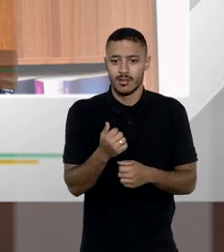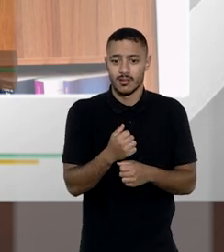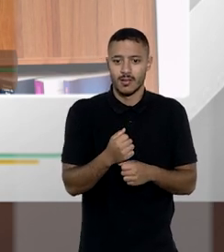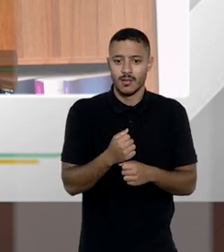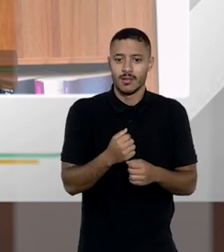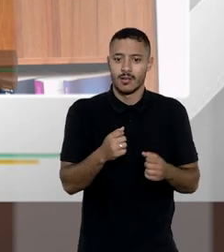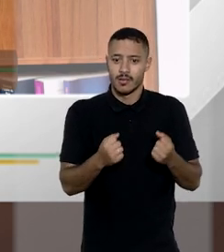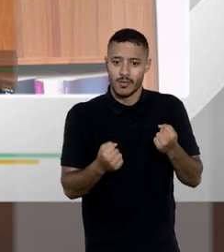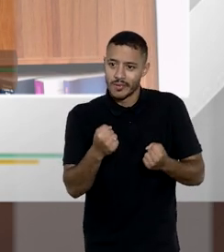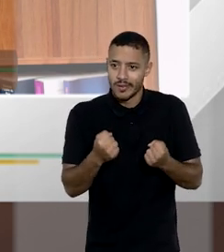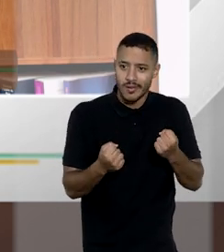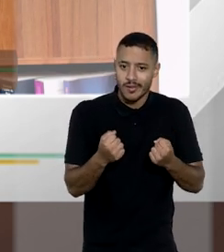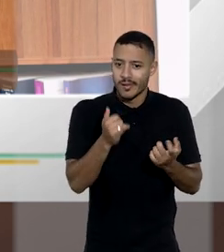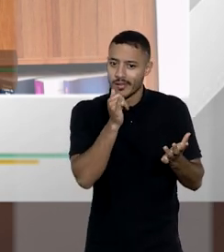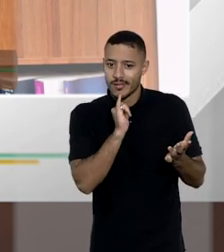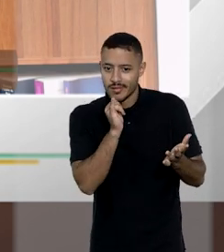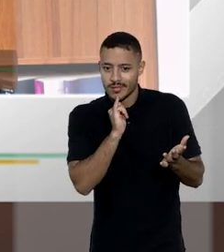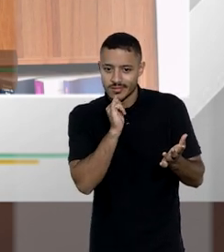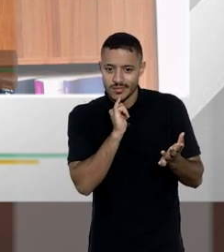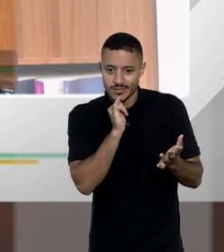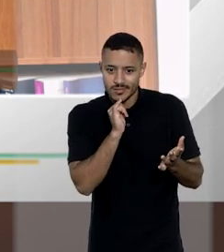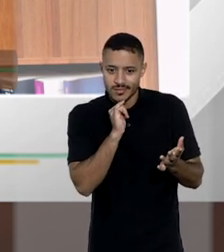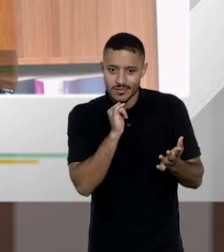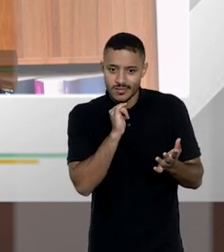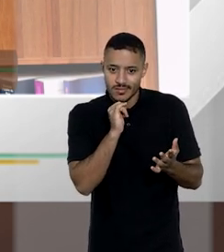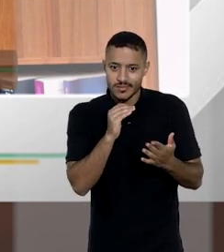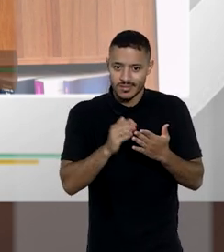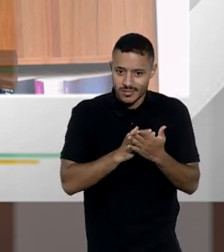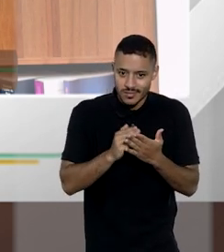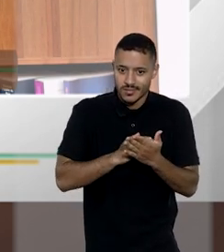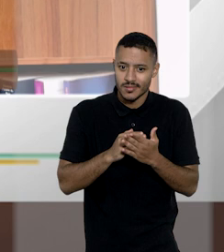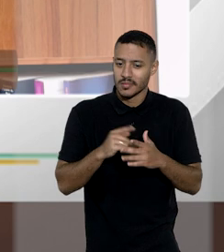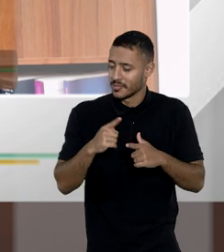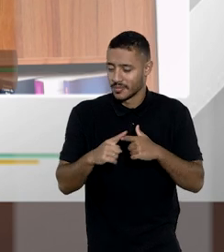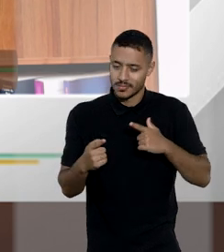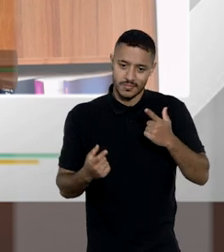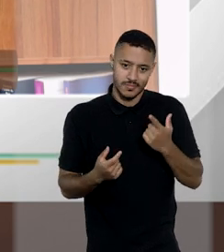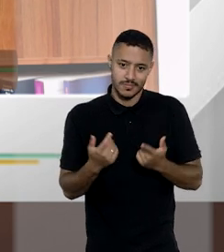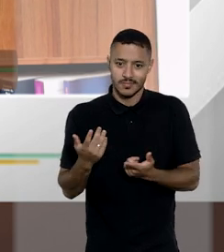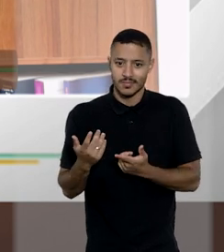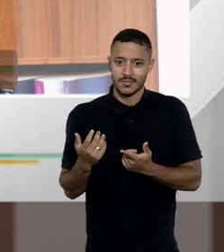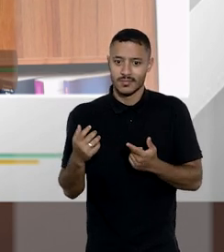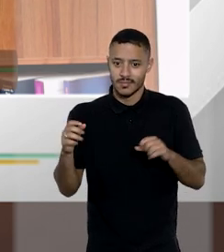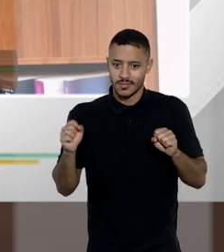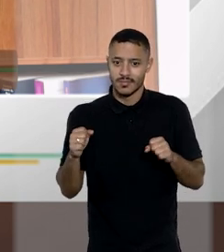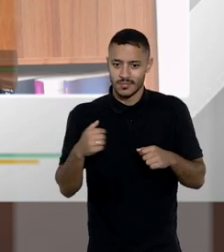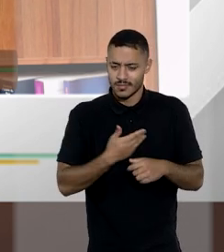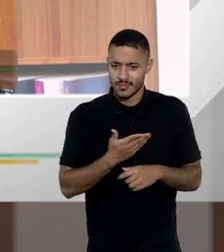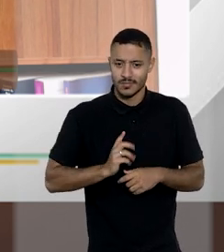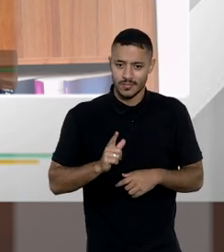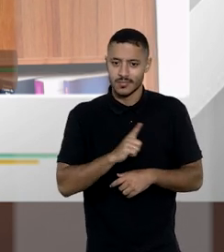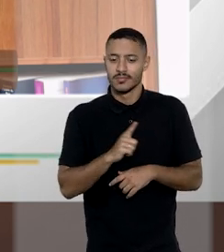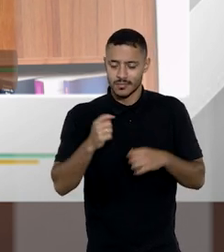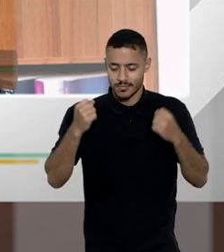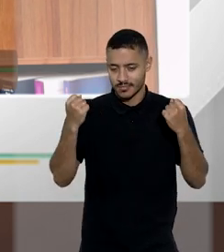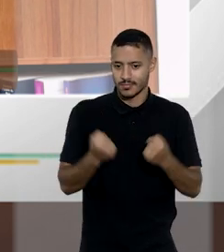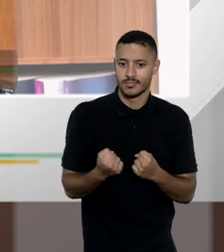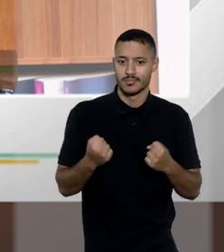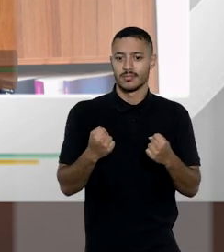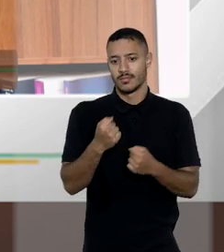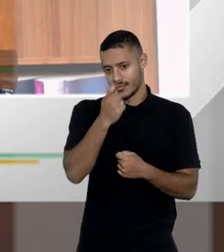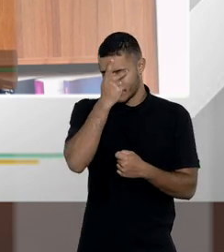para testar talvez seja coleção de carrinhos ou alguma coleção de revistas mas de qualquer forma aí a gente tem a